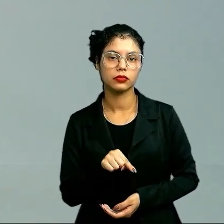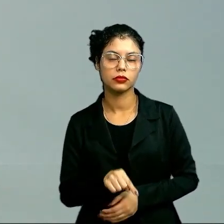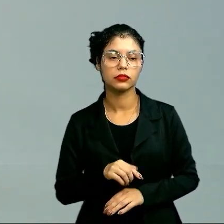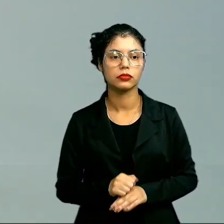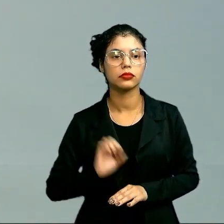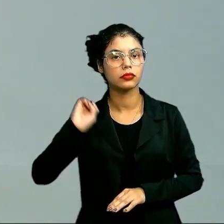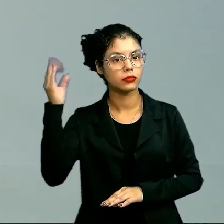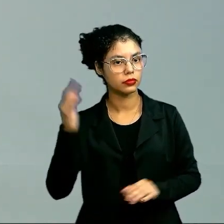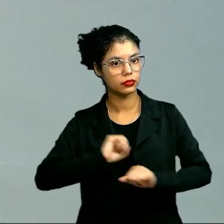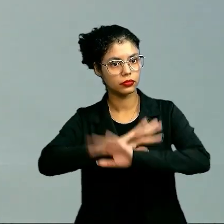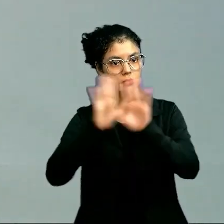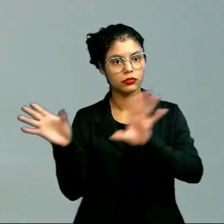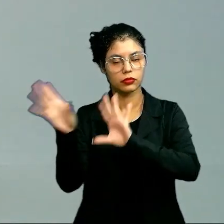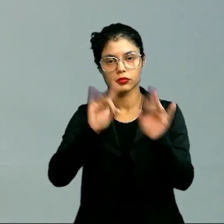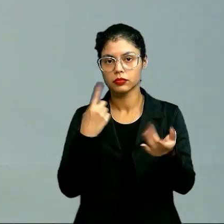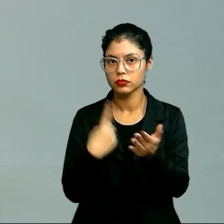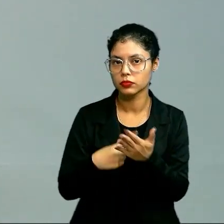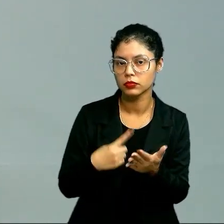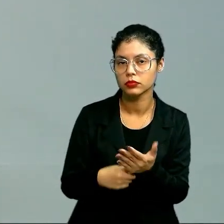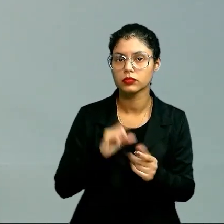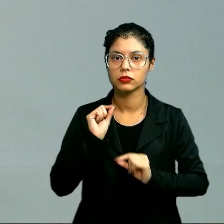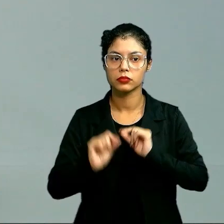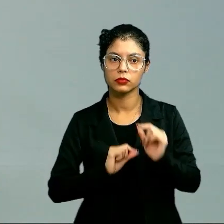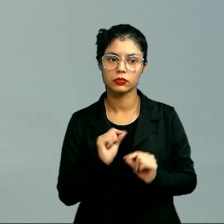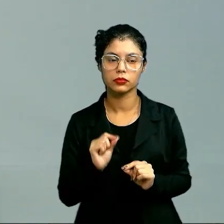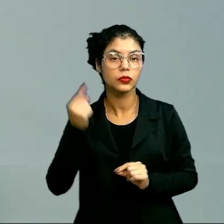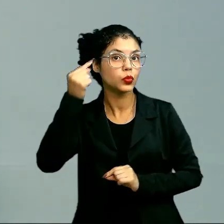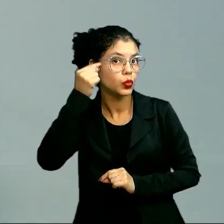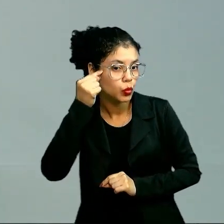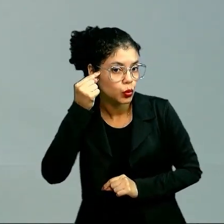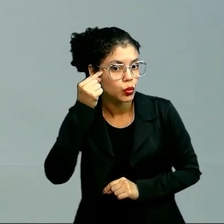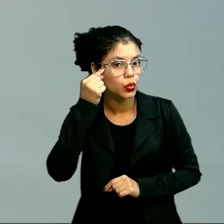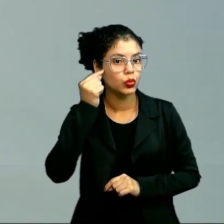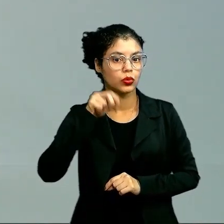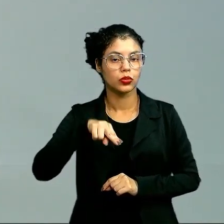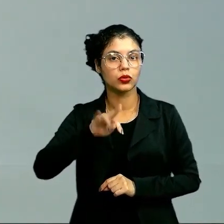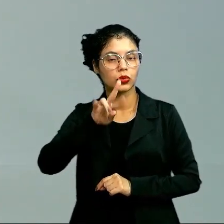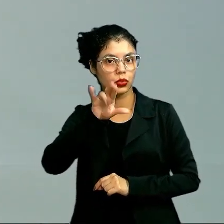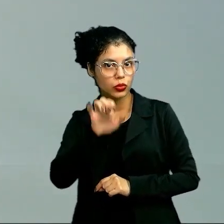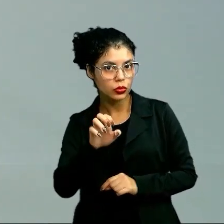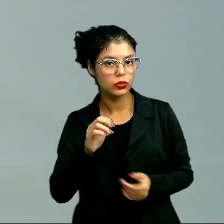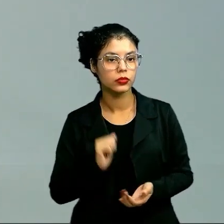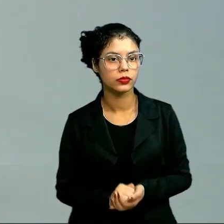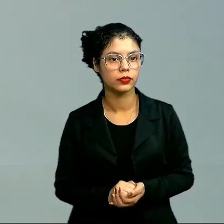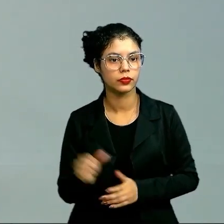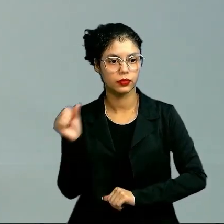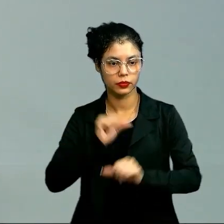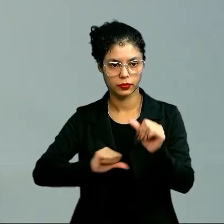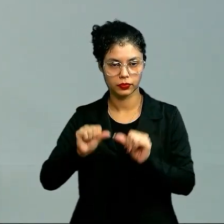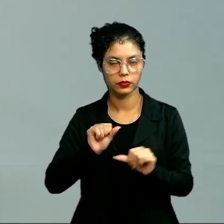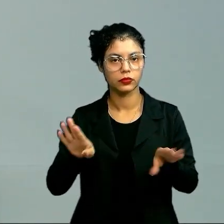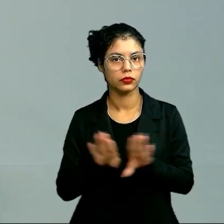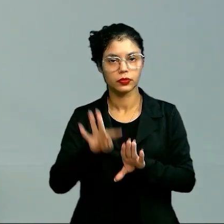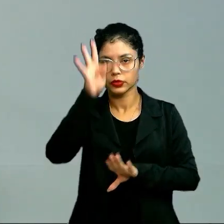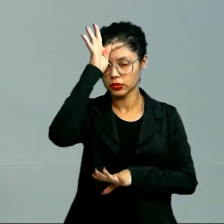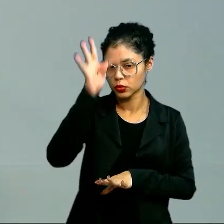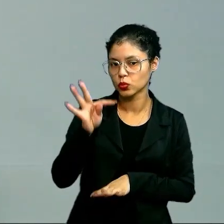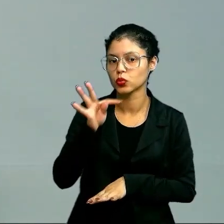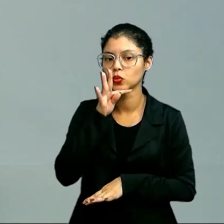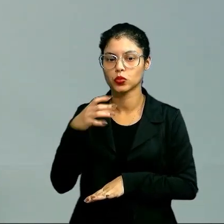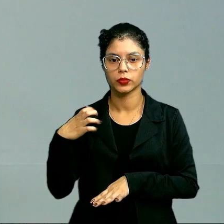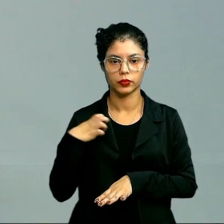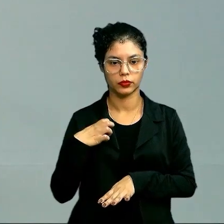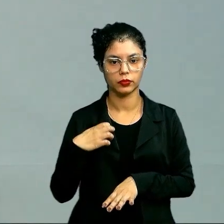logicamente, levando em consideração o pensamento de Nietzsche que se contrapõe à ética tradicional.